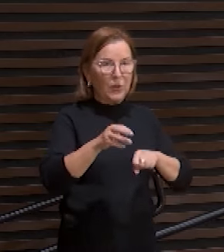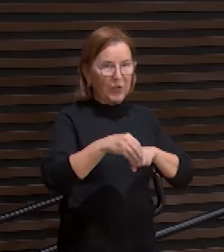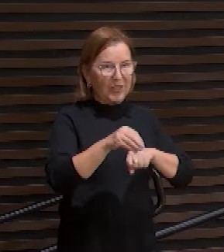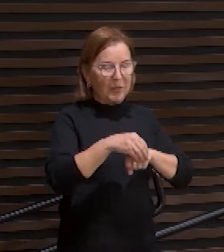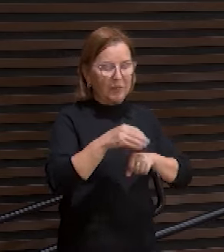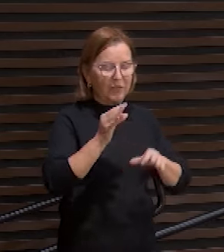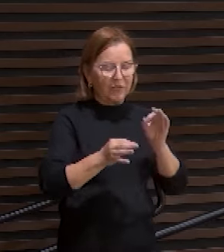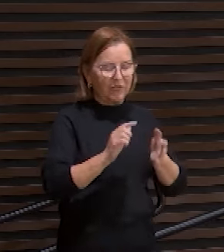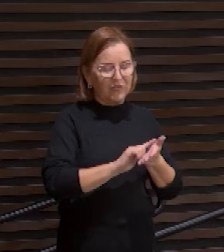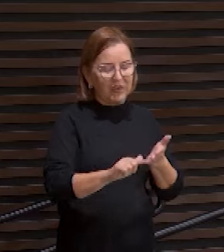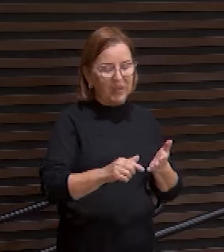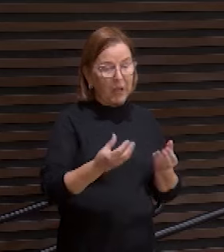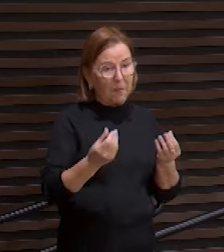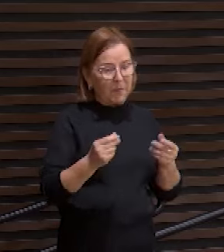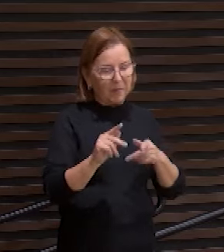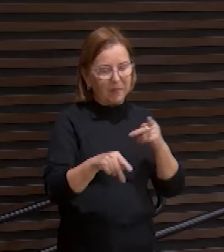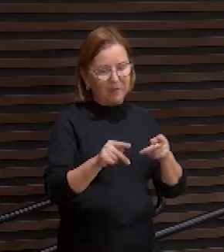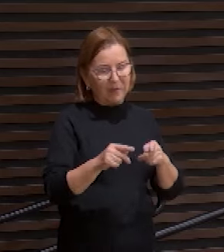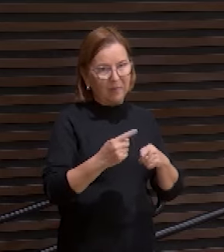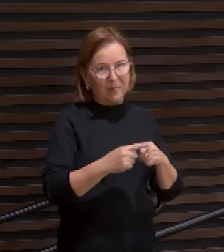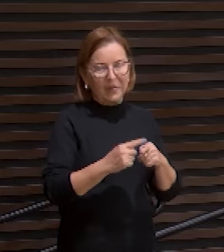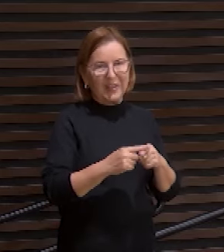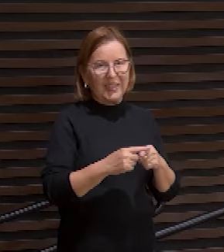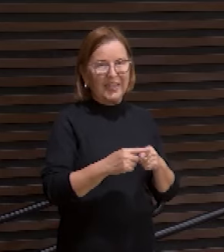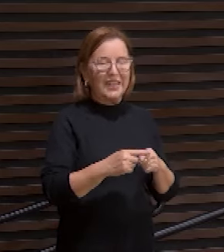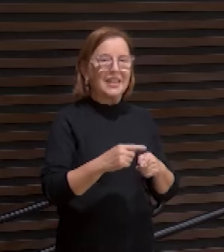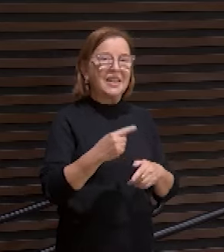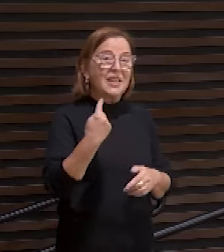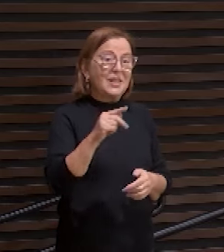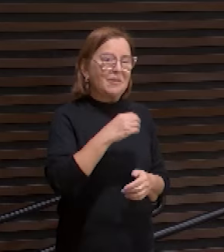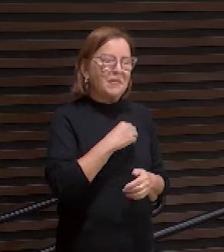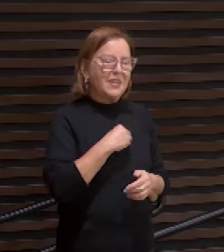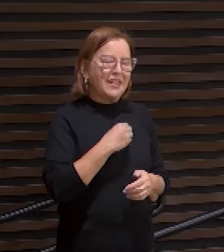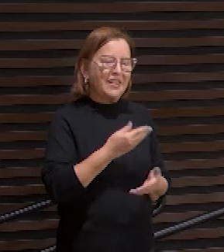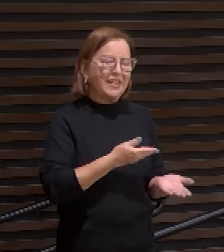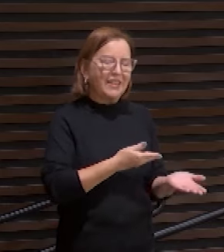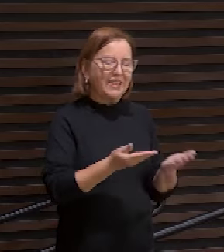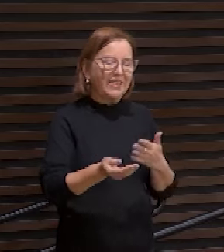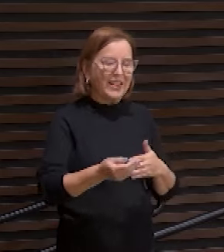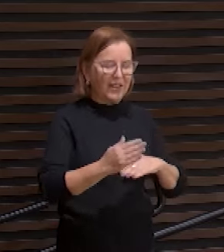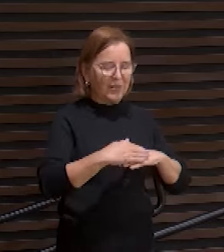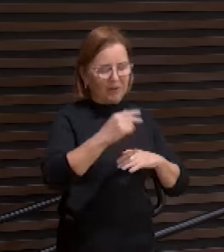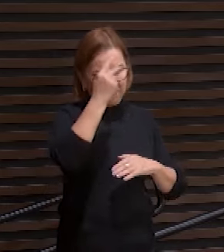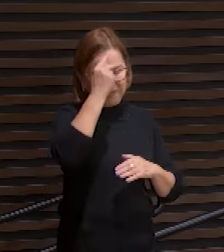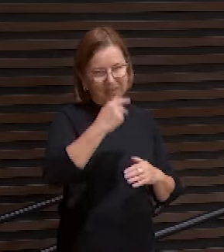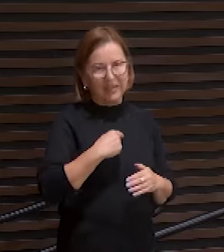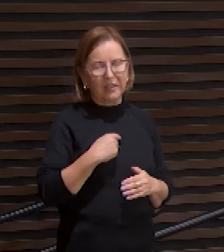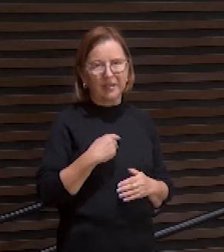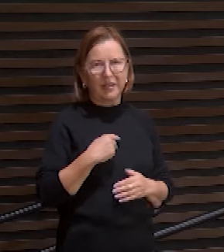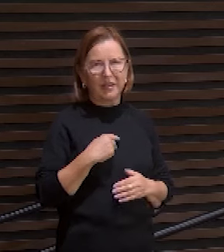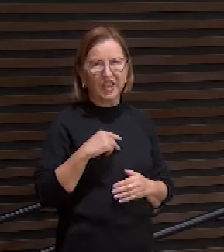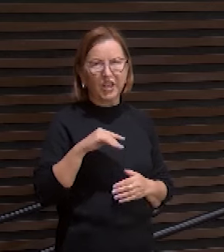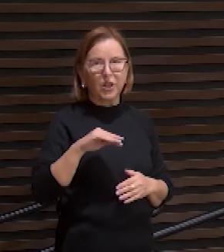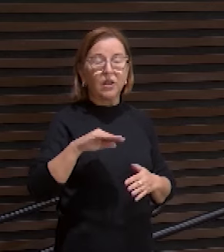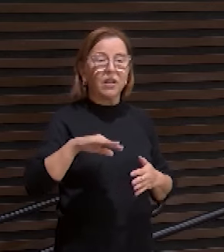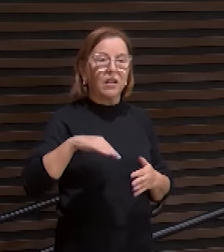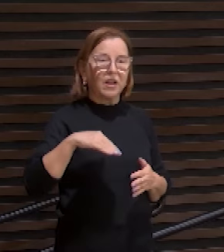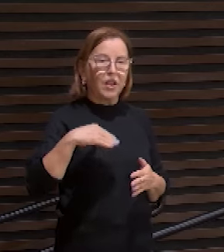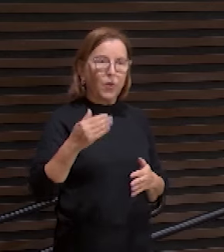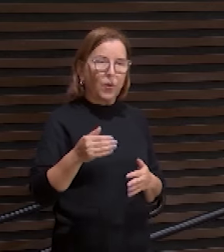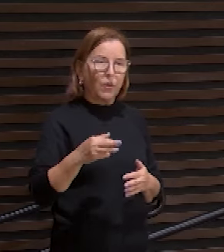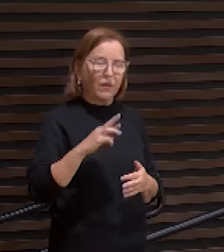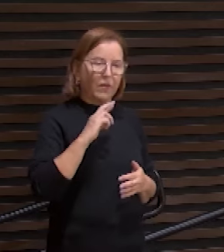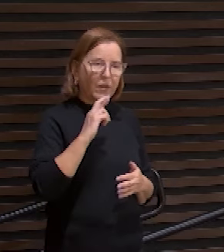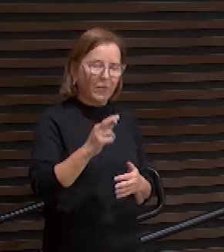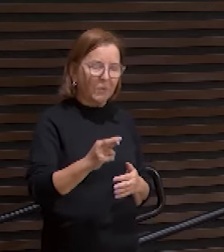iniquidades deles levará sobre si qual é o fruto do penoso trabalho da alma de